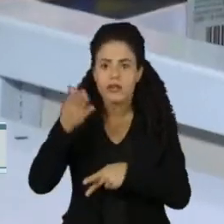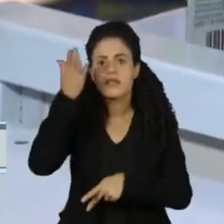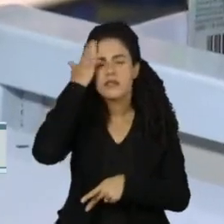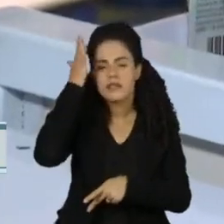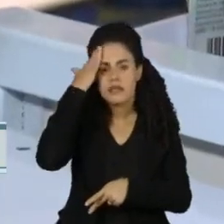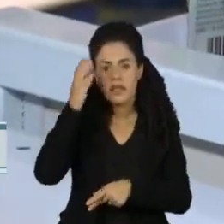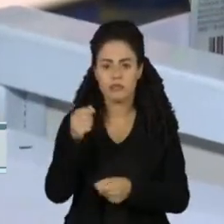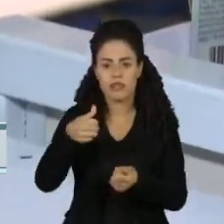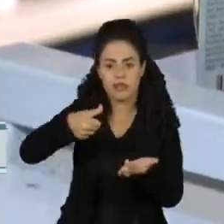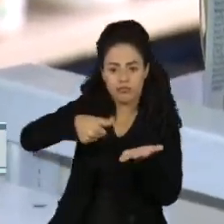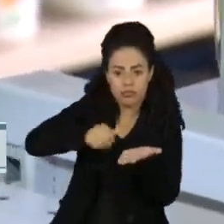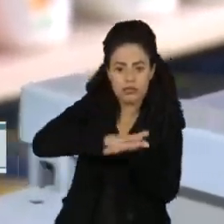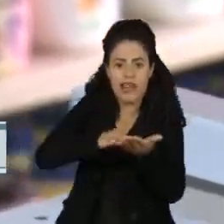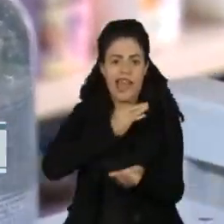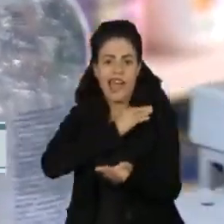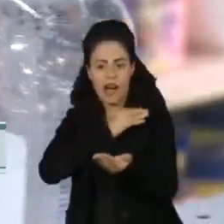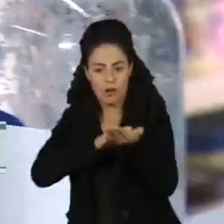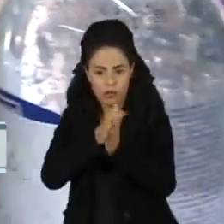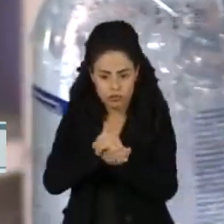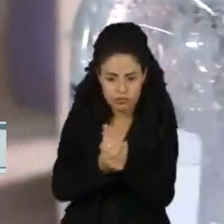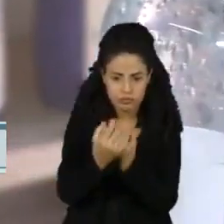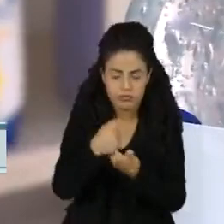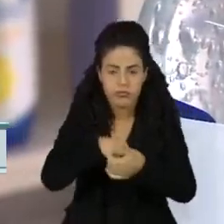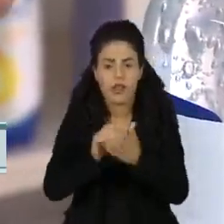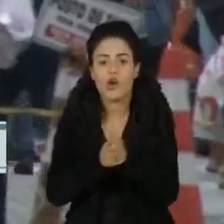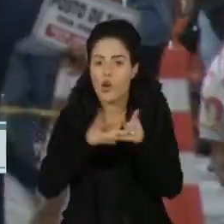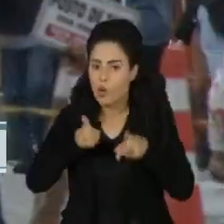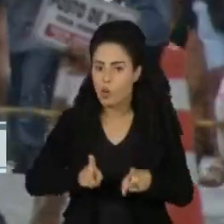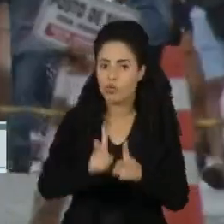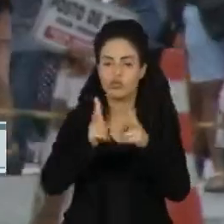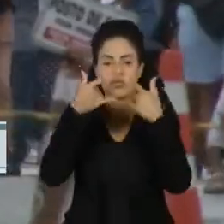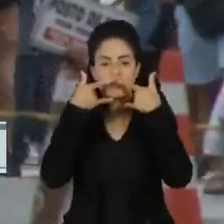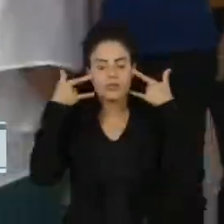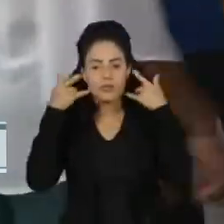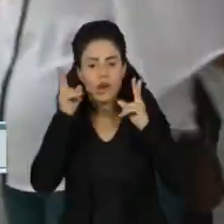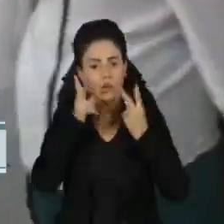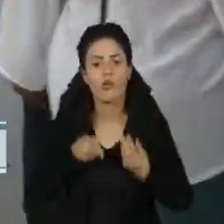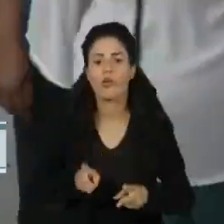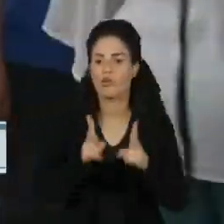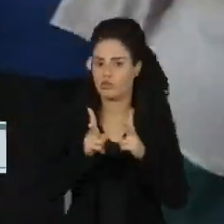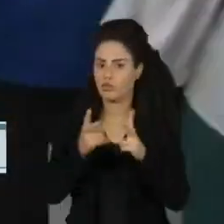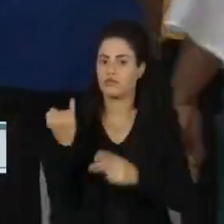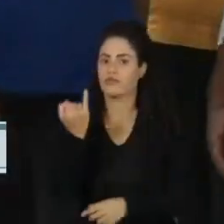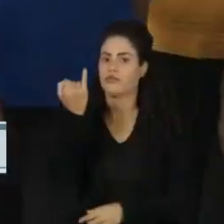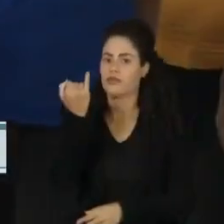retomar hábitos que nós já vimos esquecendo deles e parece que eles se fazem necessários novamente nesse momento.